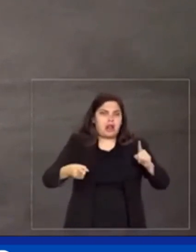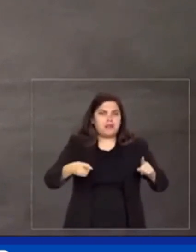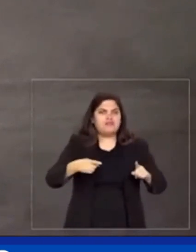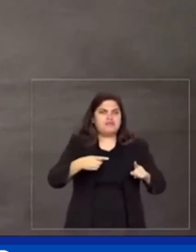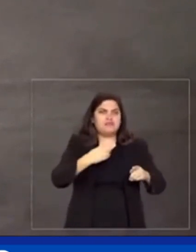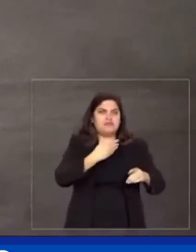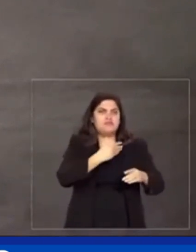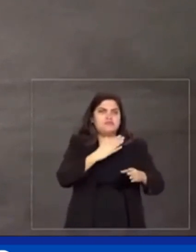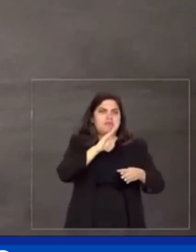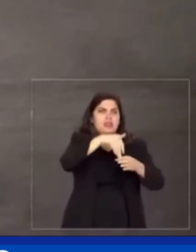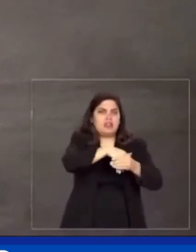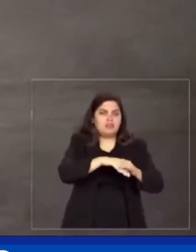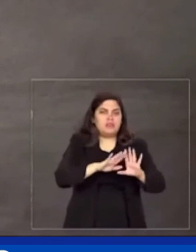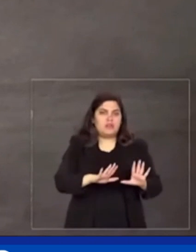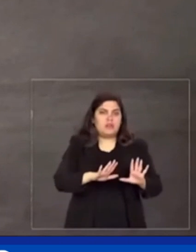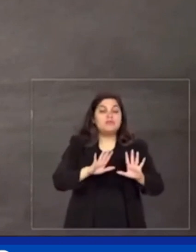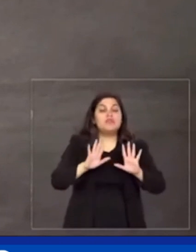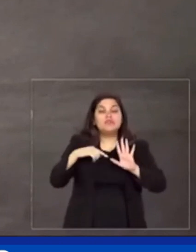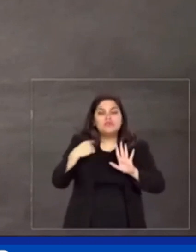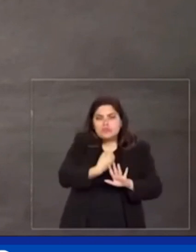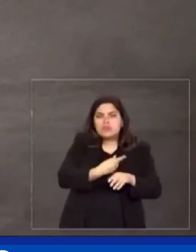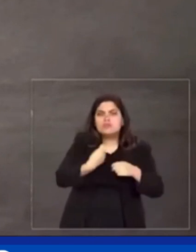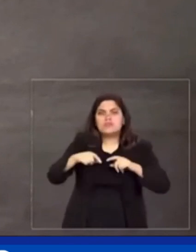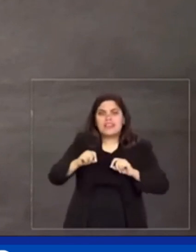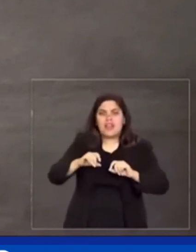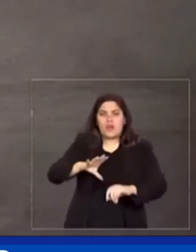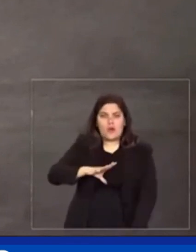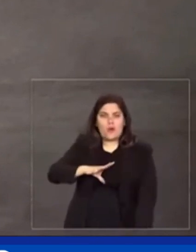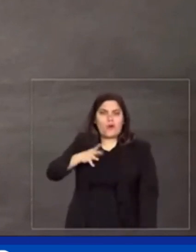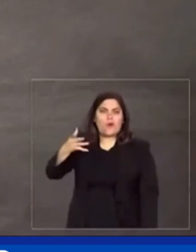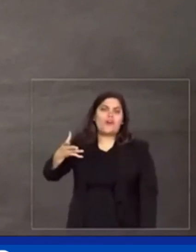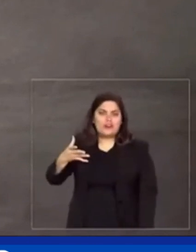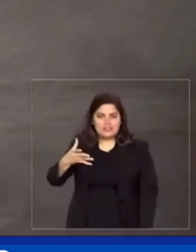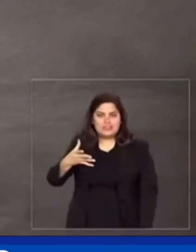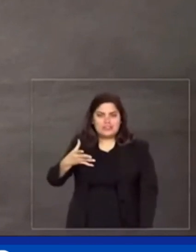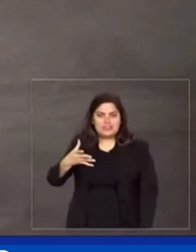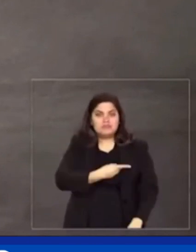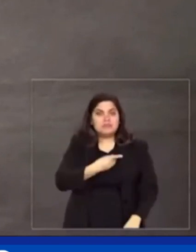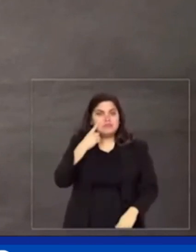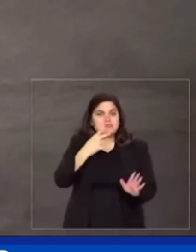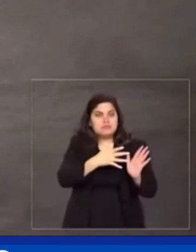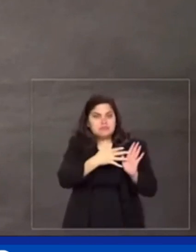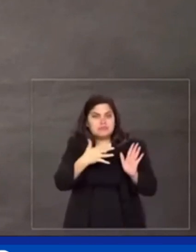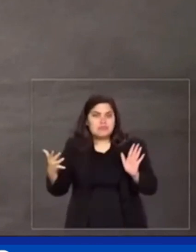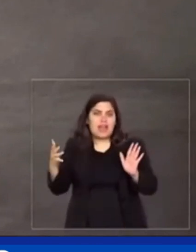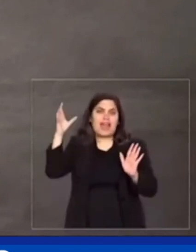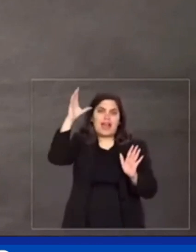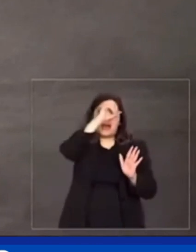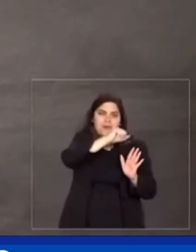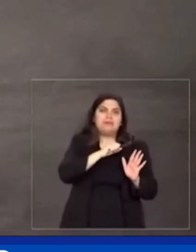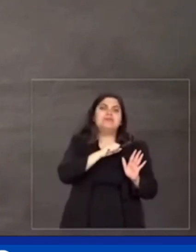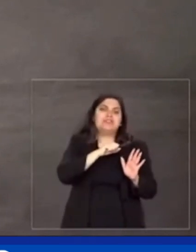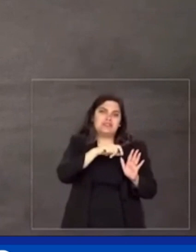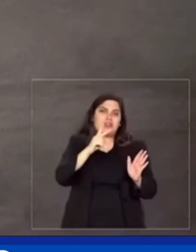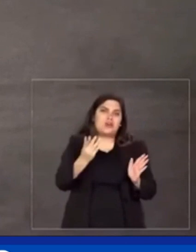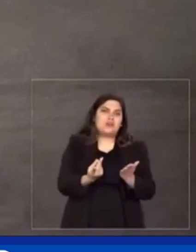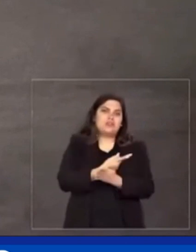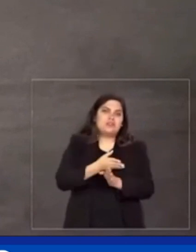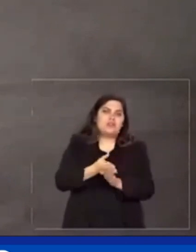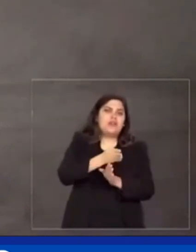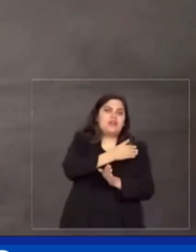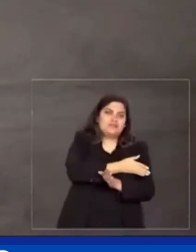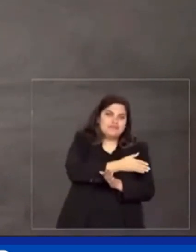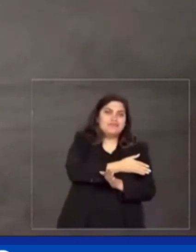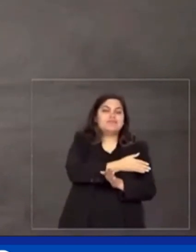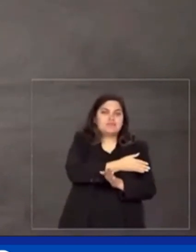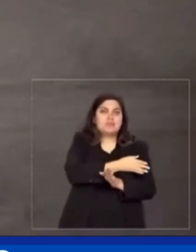Precisamos de coragem. É necessário tirar uma lição desse período recente em nosso país e dos